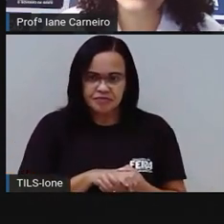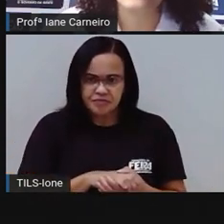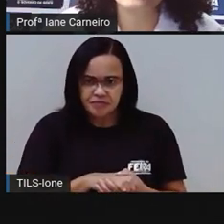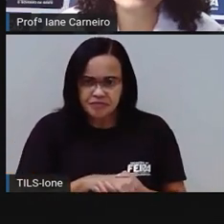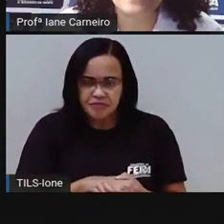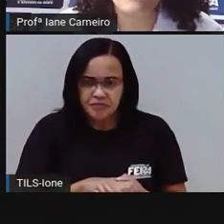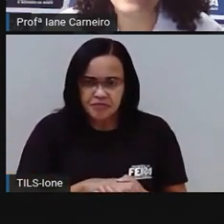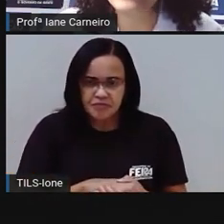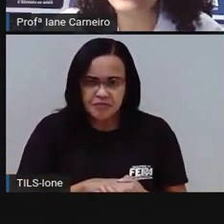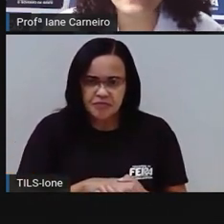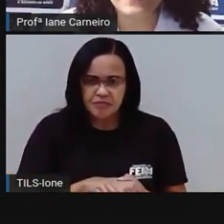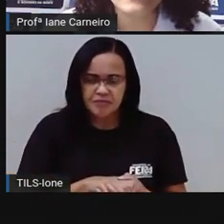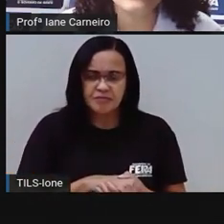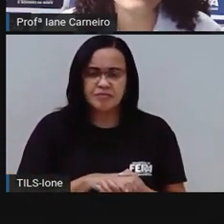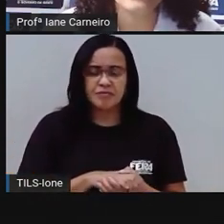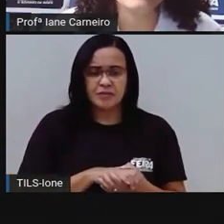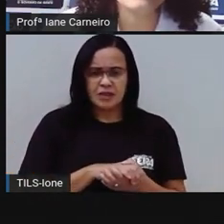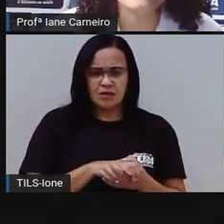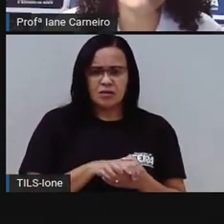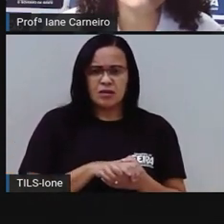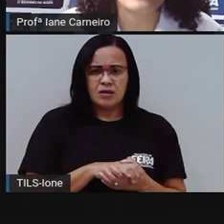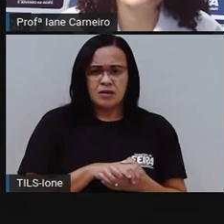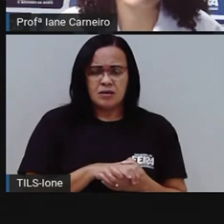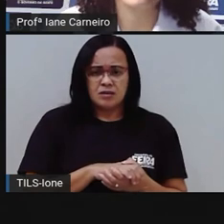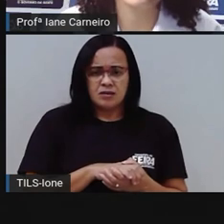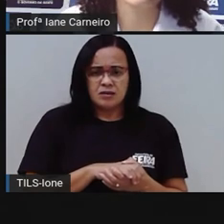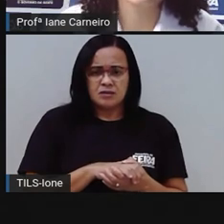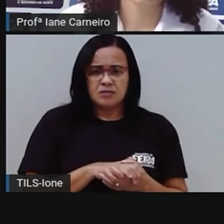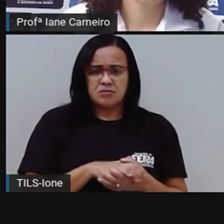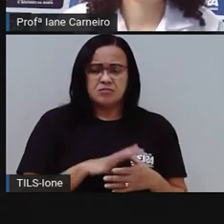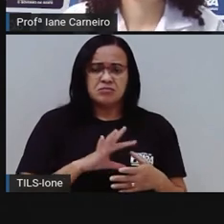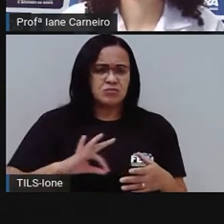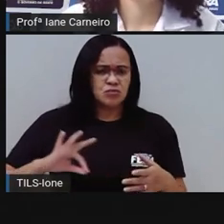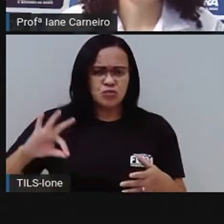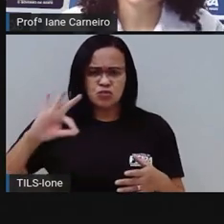nasceu. Do céu ela não caiu. Todo mundo já lambeu.